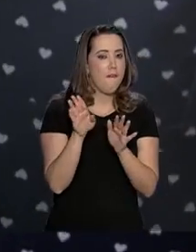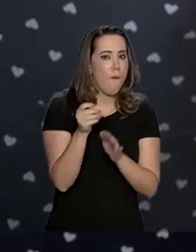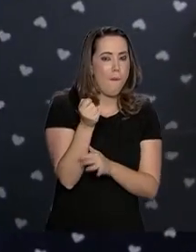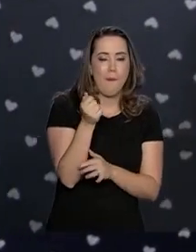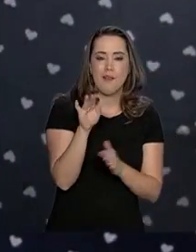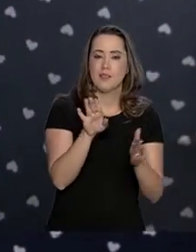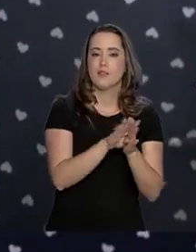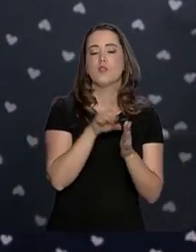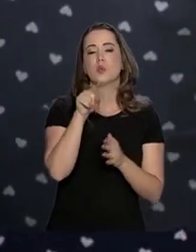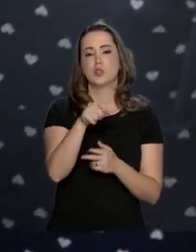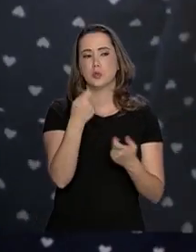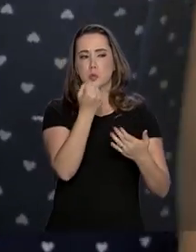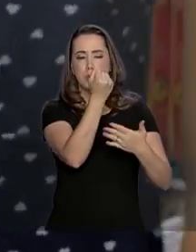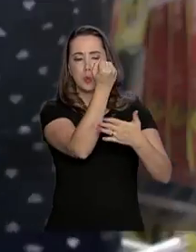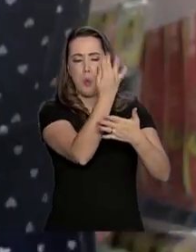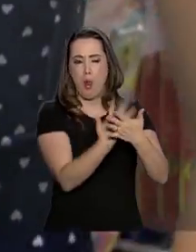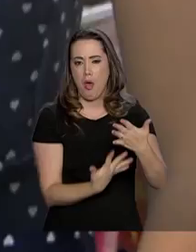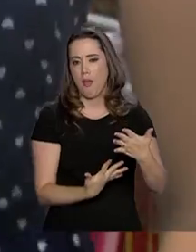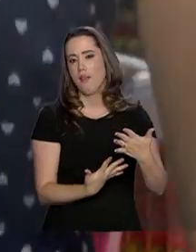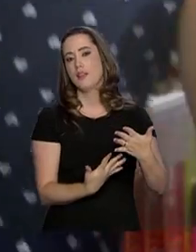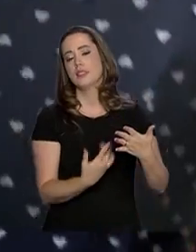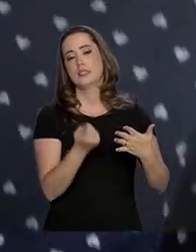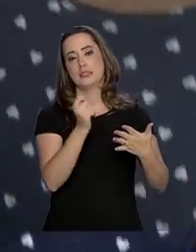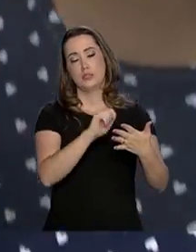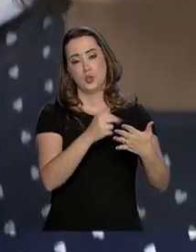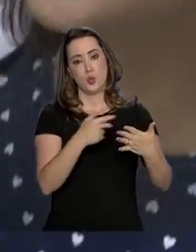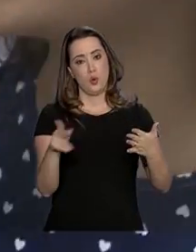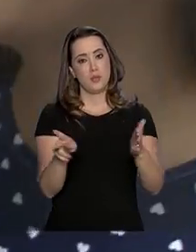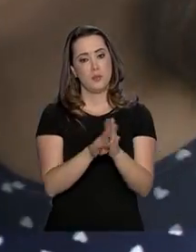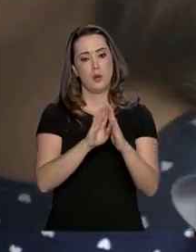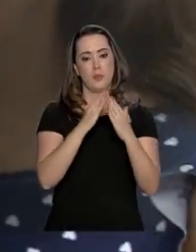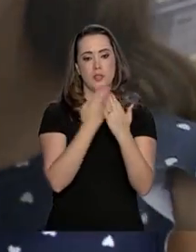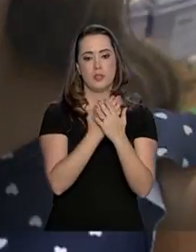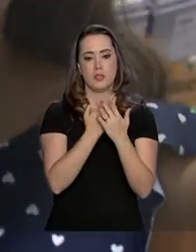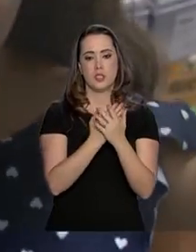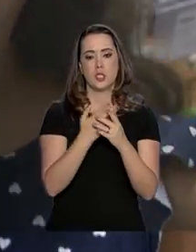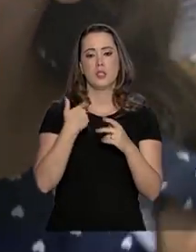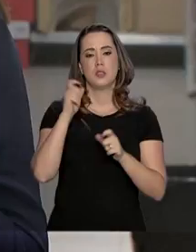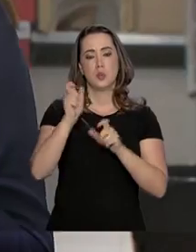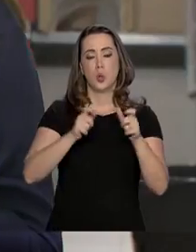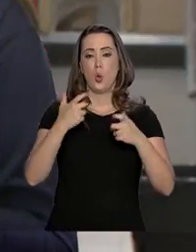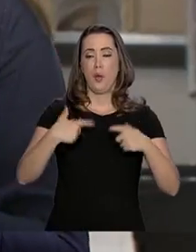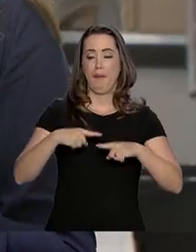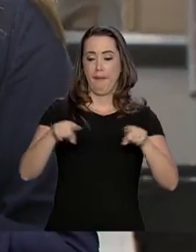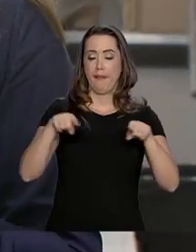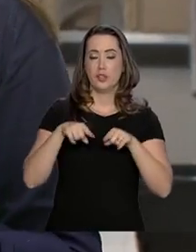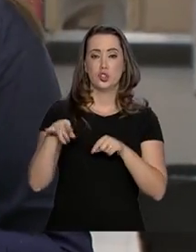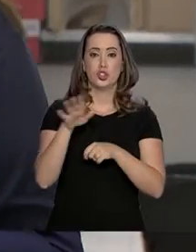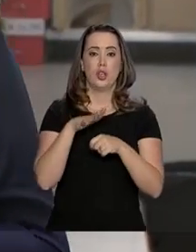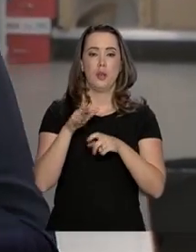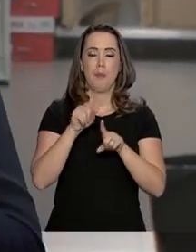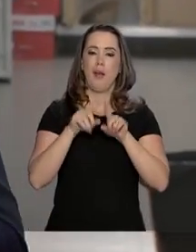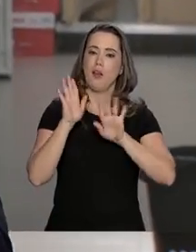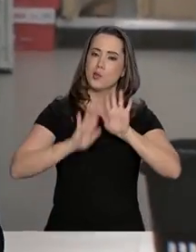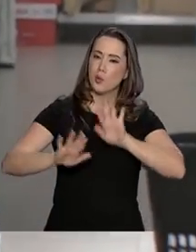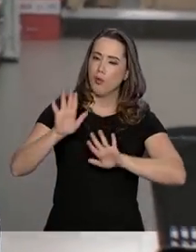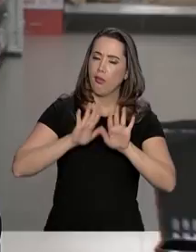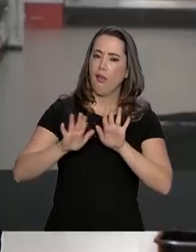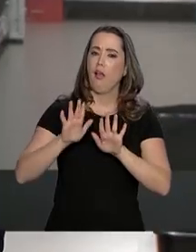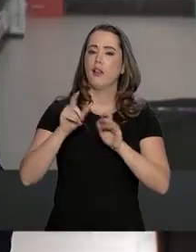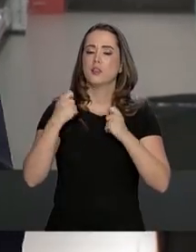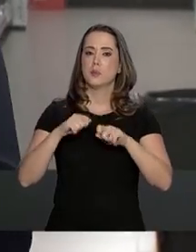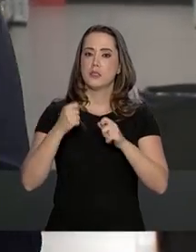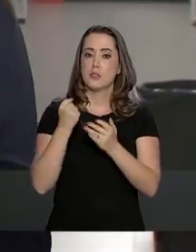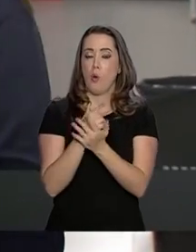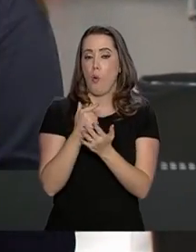as conhecidas listas de materiais escolares que acabam lotando as papelarias. Mas todo cuidado é pouco na hora